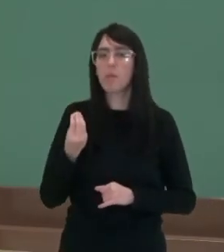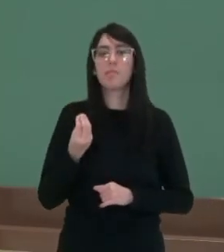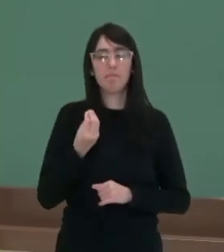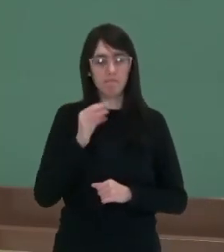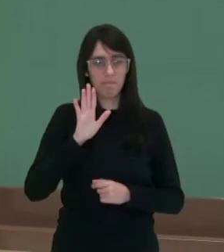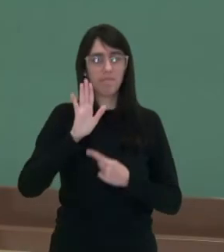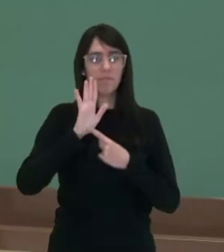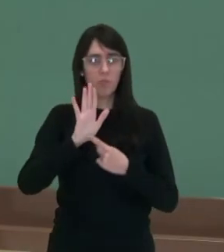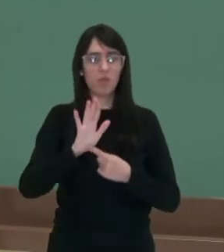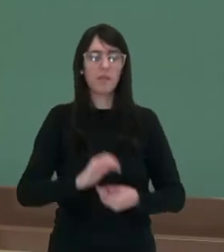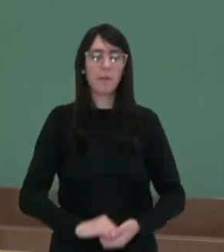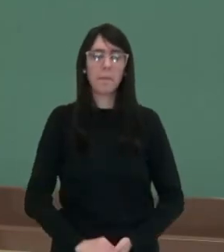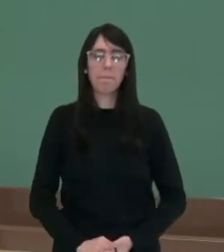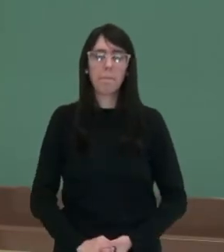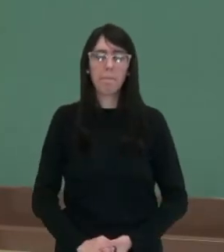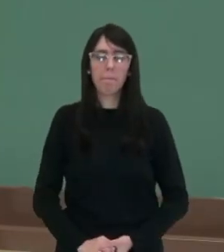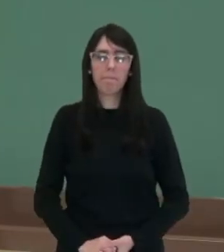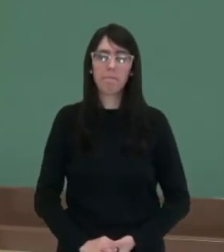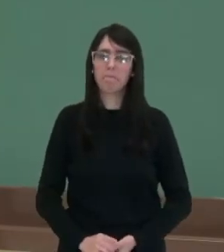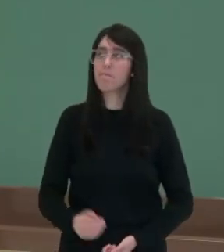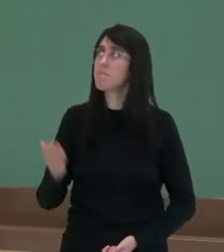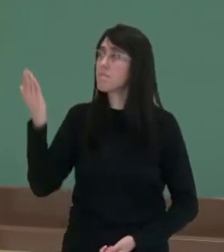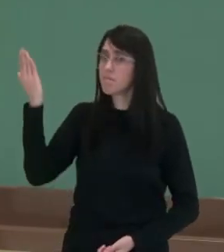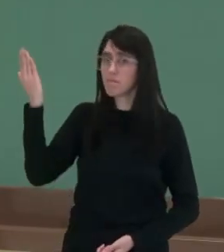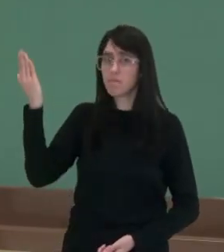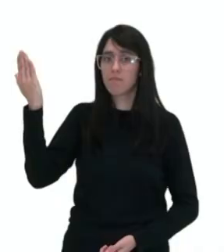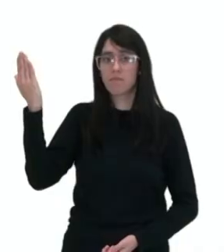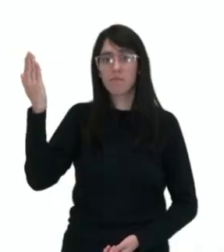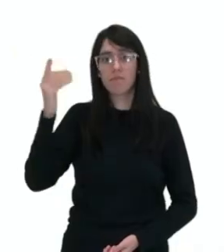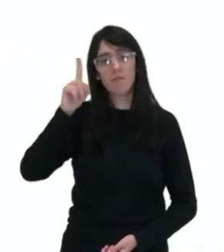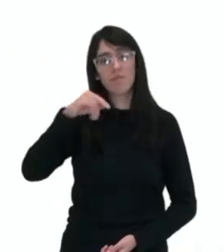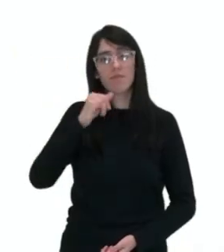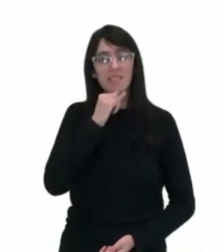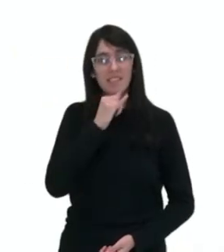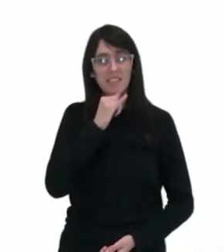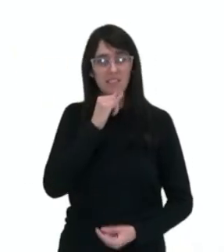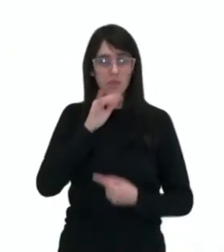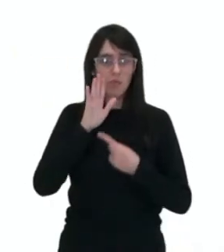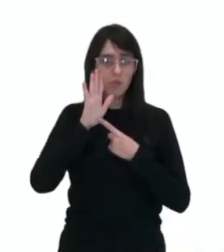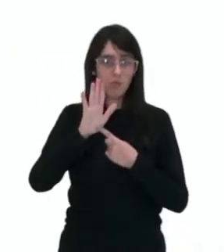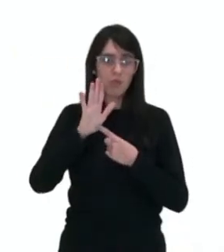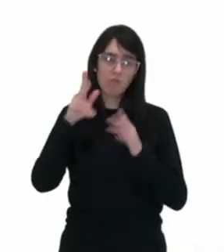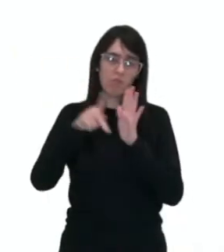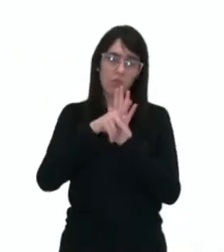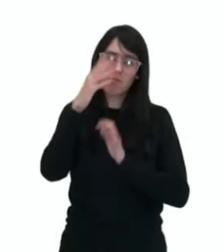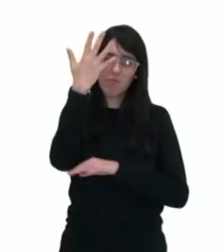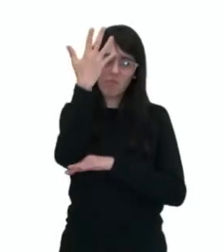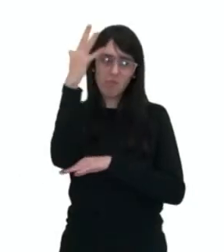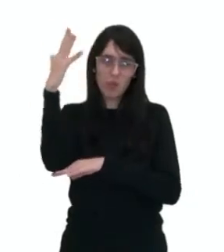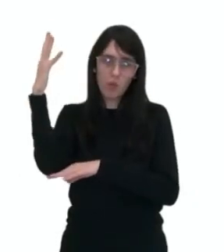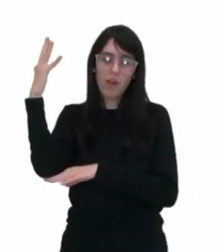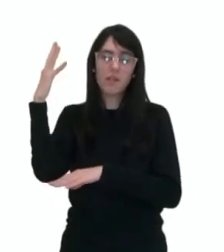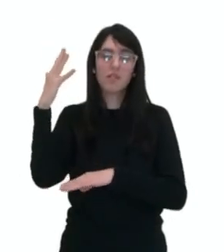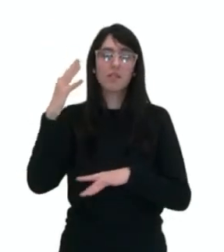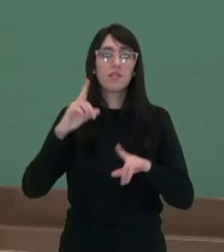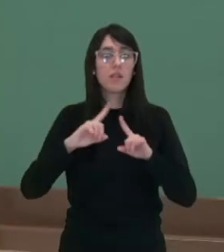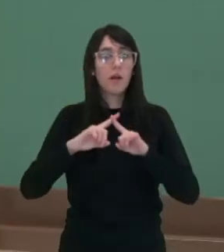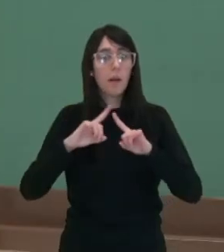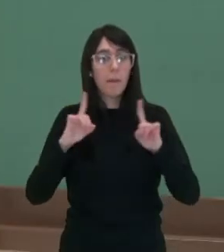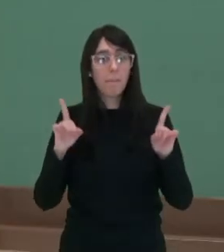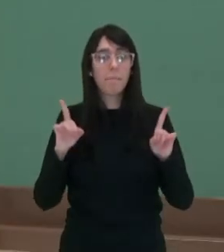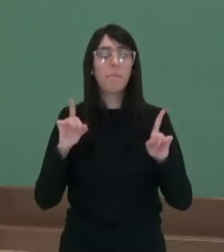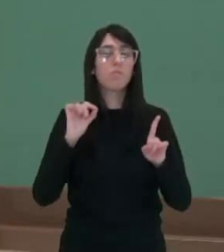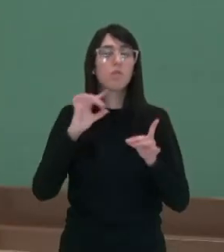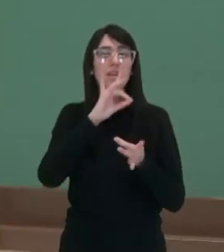certeza, com certeza. Aqui nós temos um outro exemplo, né, da natureza, mas vamos pegar em